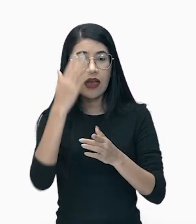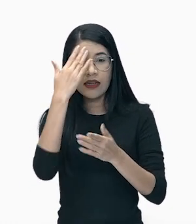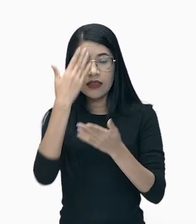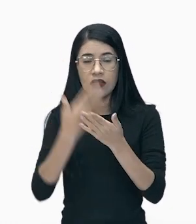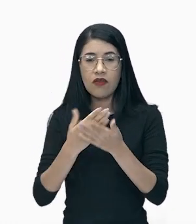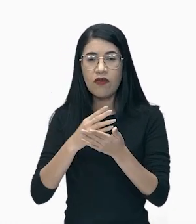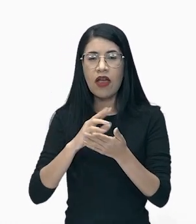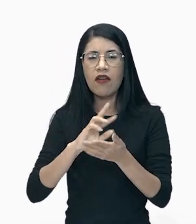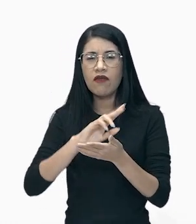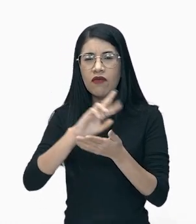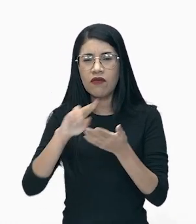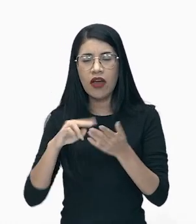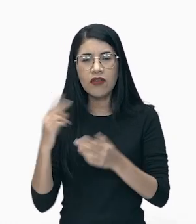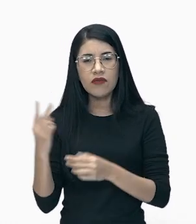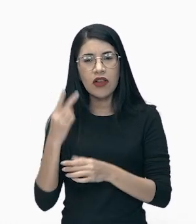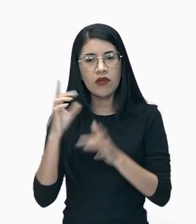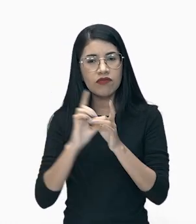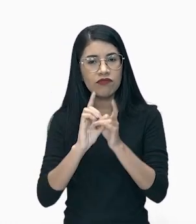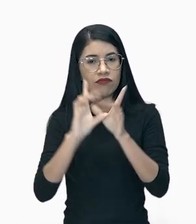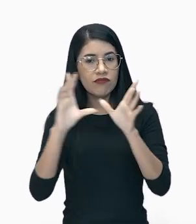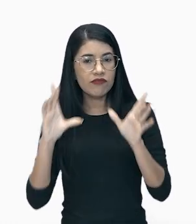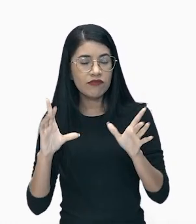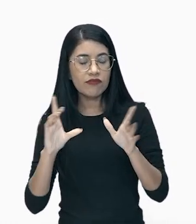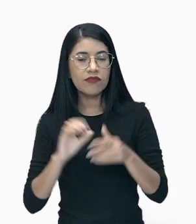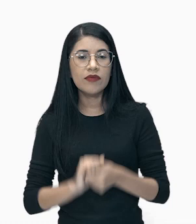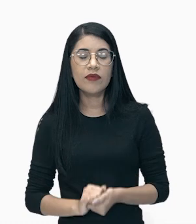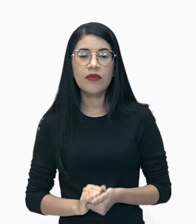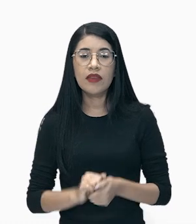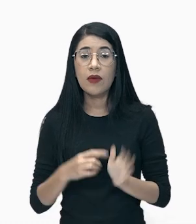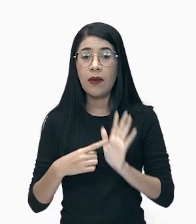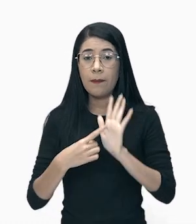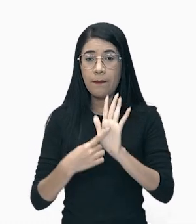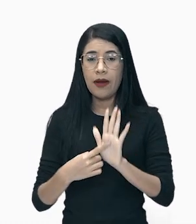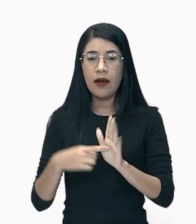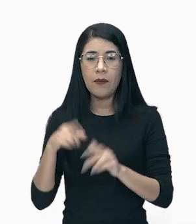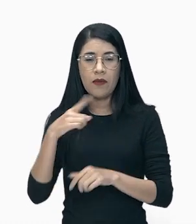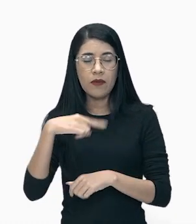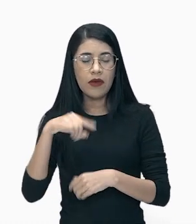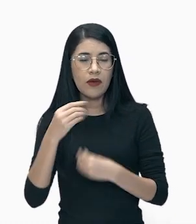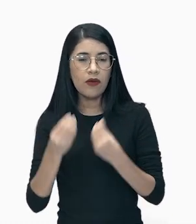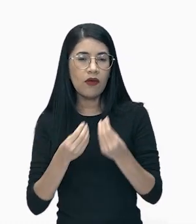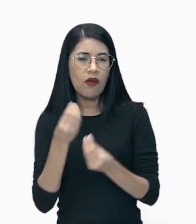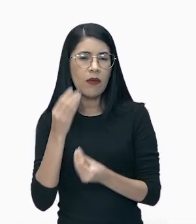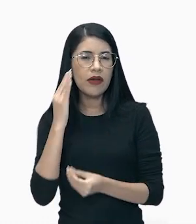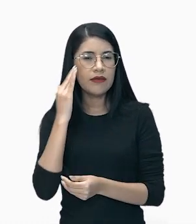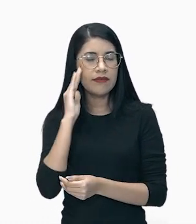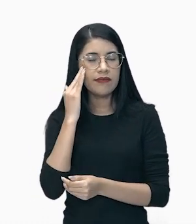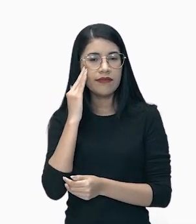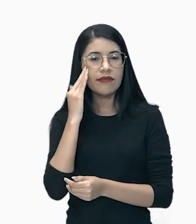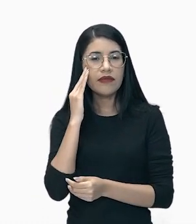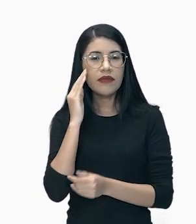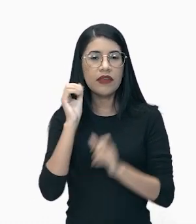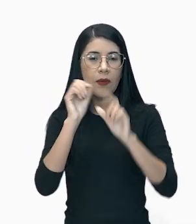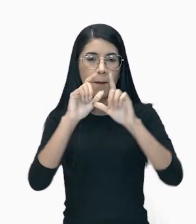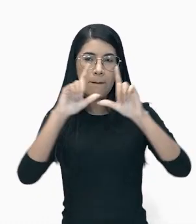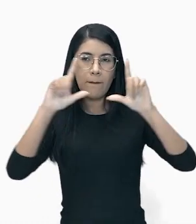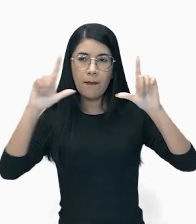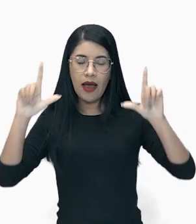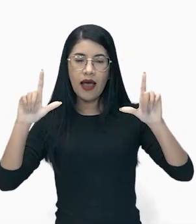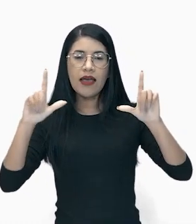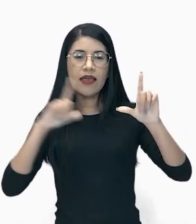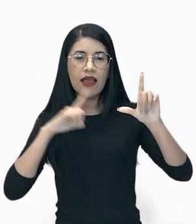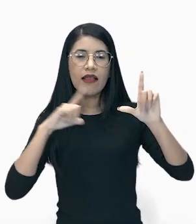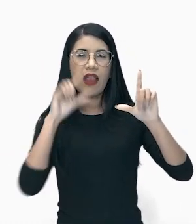democráticos. Aqui eu trouxe para vocês, para a gente entender esse estilo de vida, um outdoor, que vem com uma